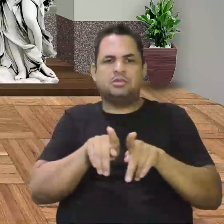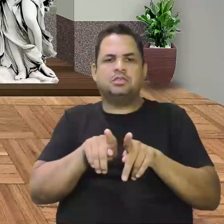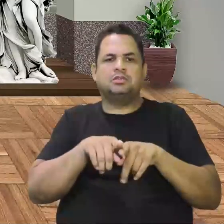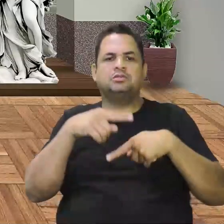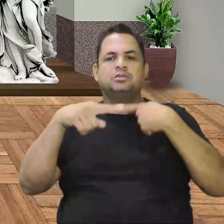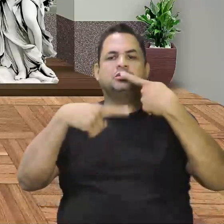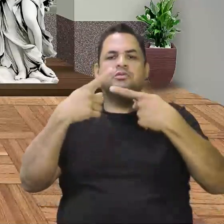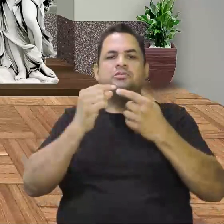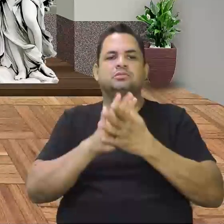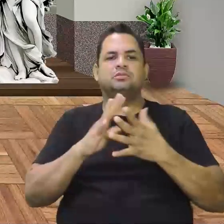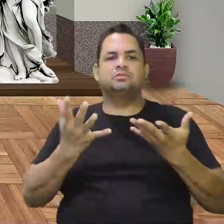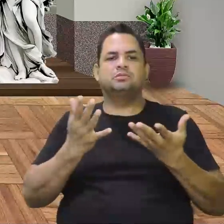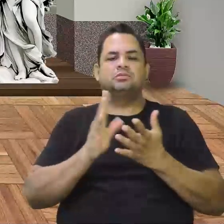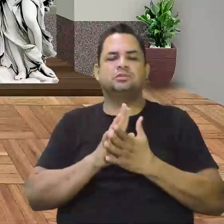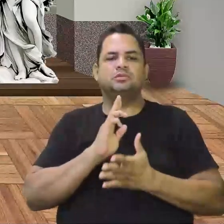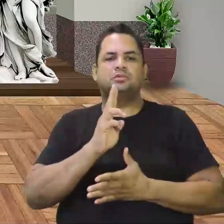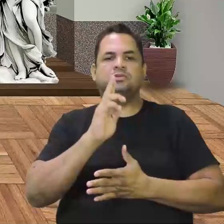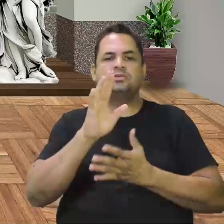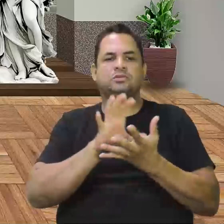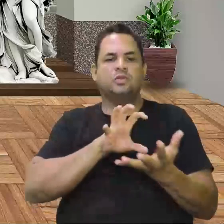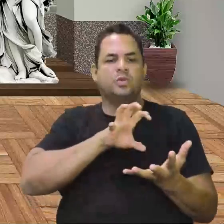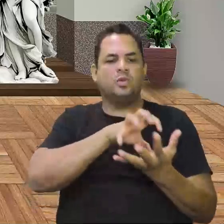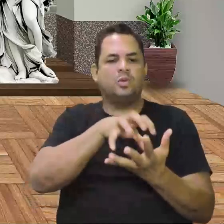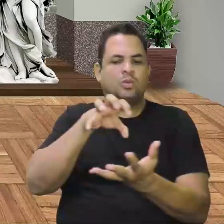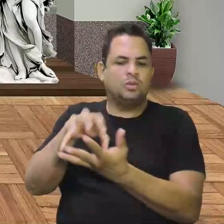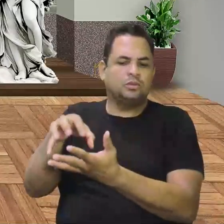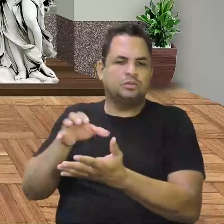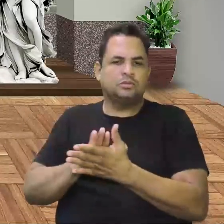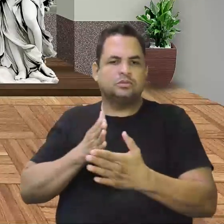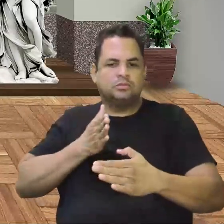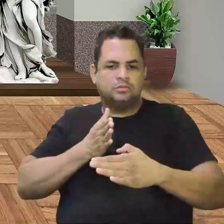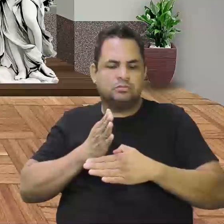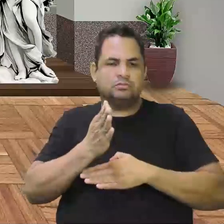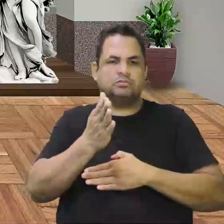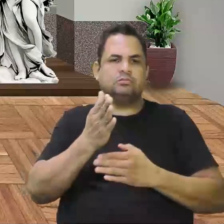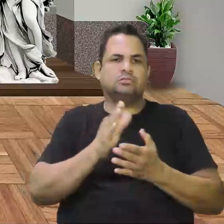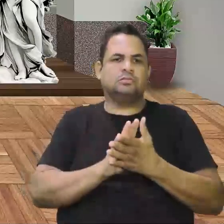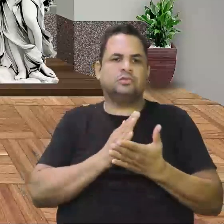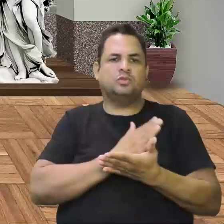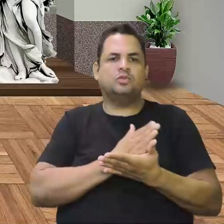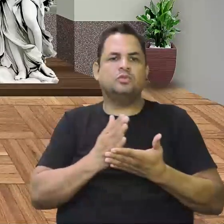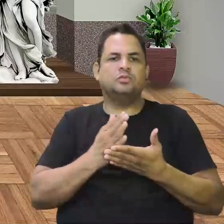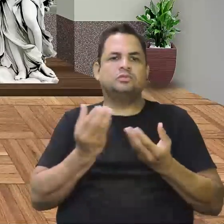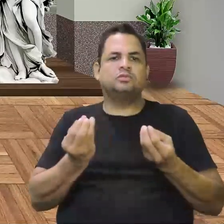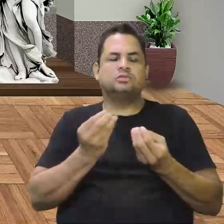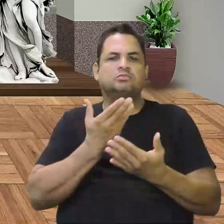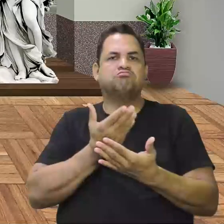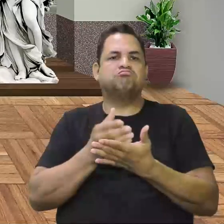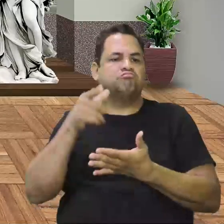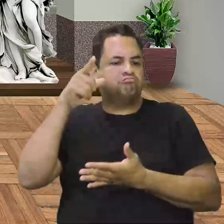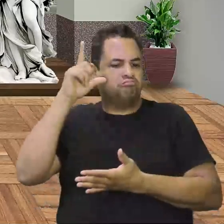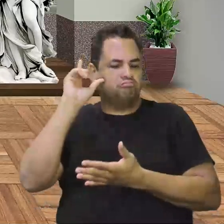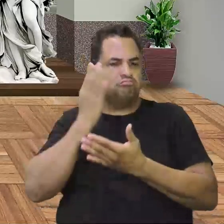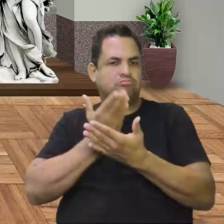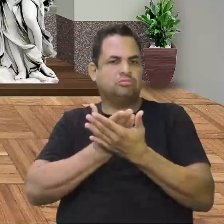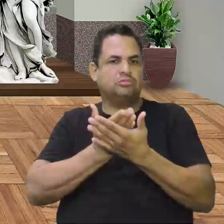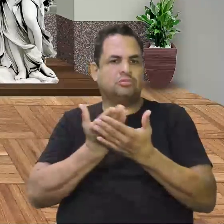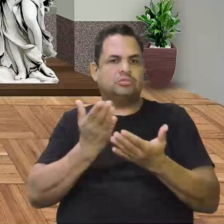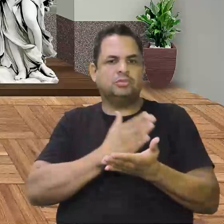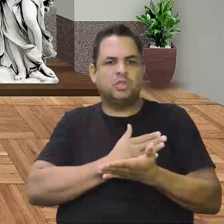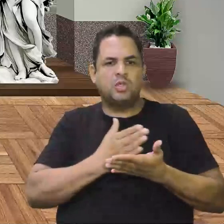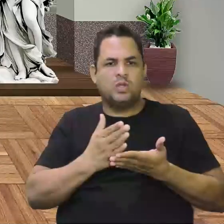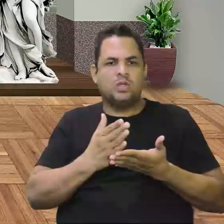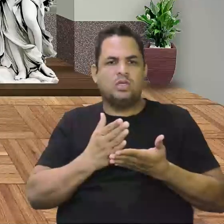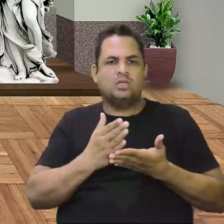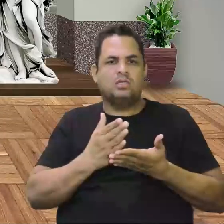Tudo isso é um processo de colonização, essa travessia Leymar que começou ontem a gente estudar. A gente começou